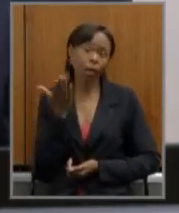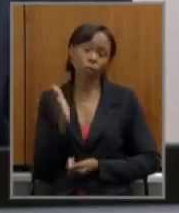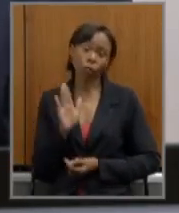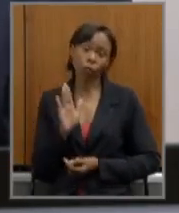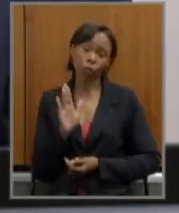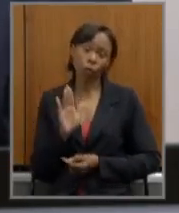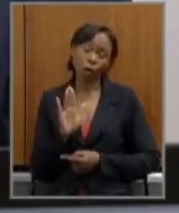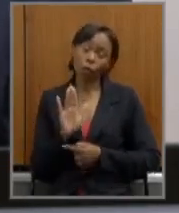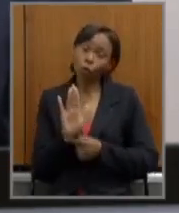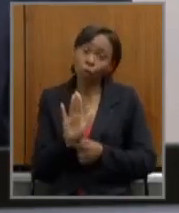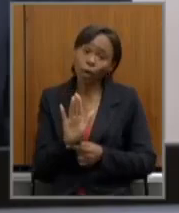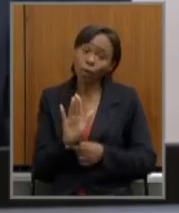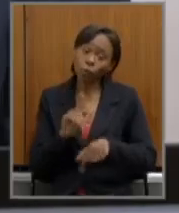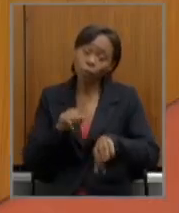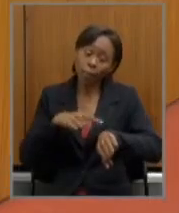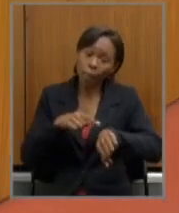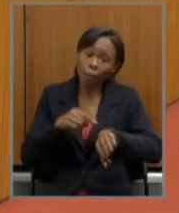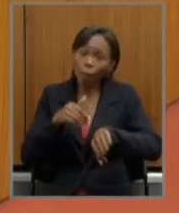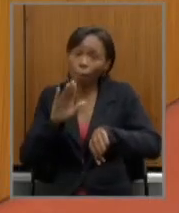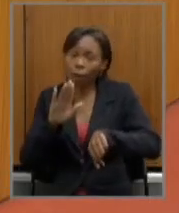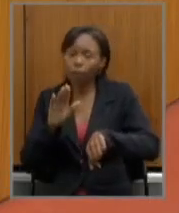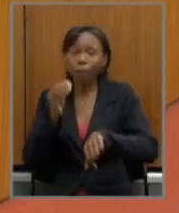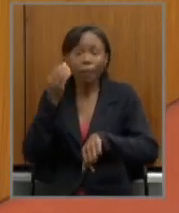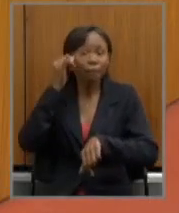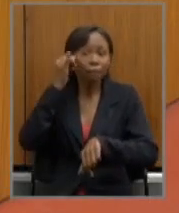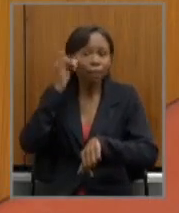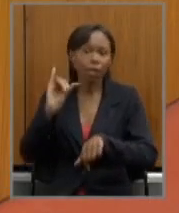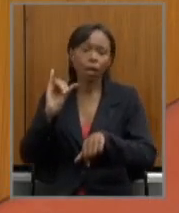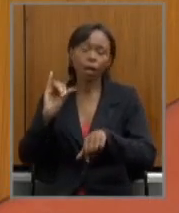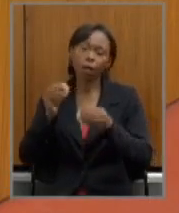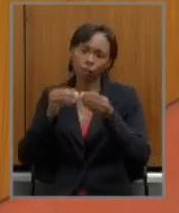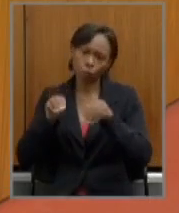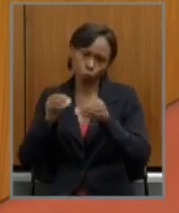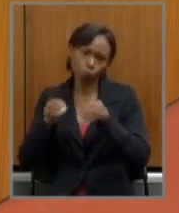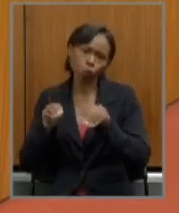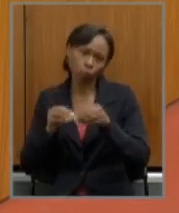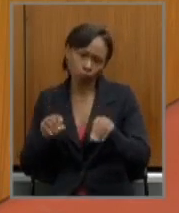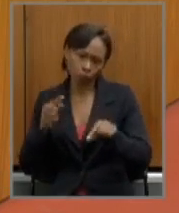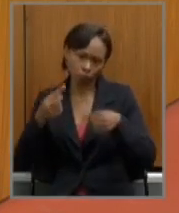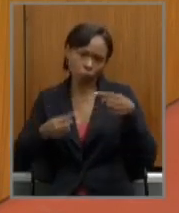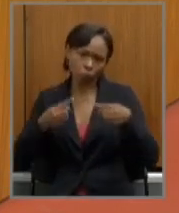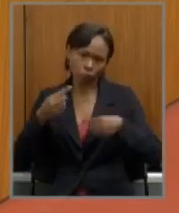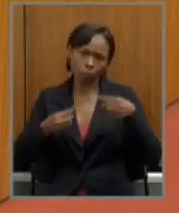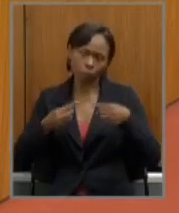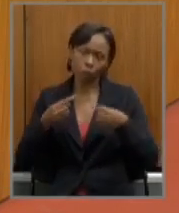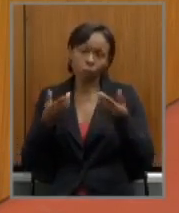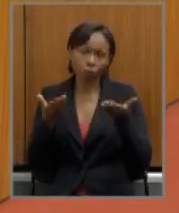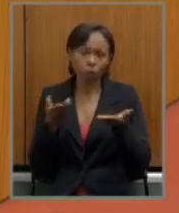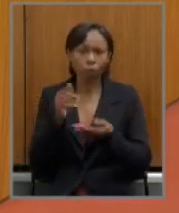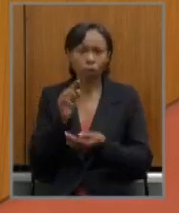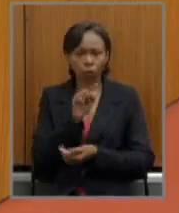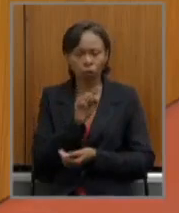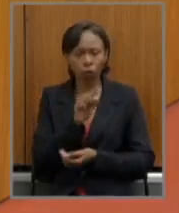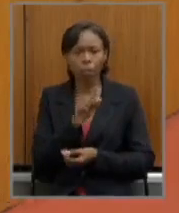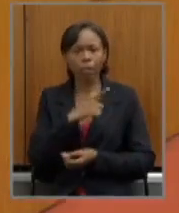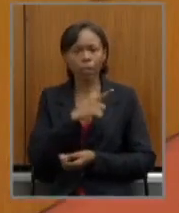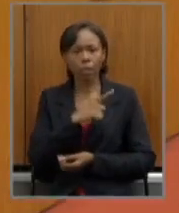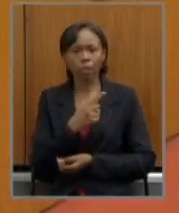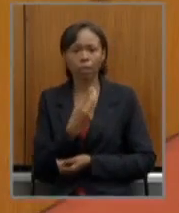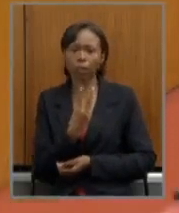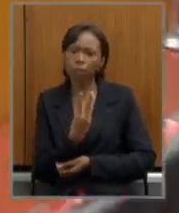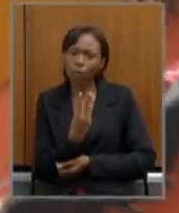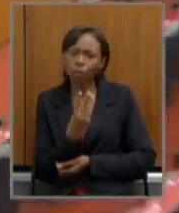tempo se você tem percebido para não haver o prejuízo do debate dos parlamentares então vossa excelência dispõe de três